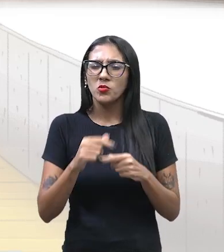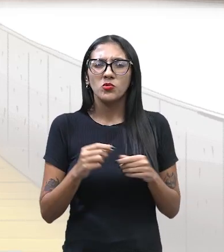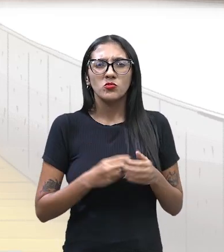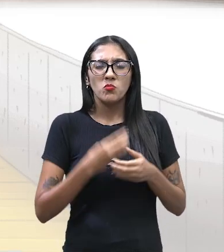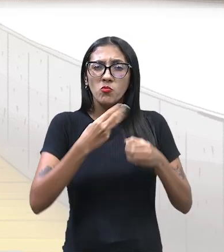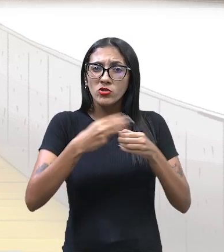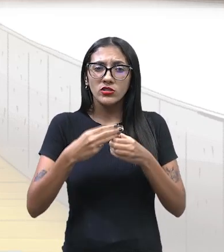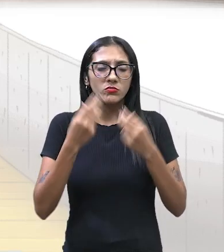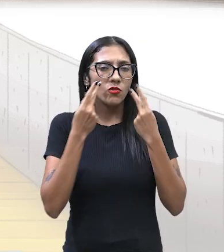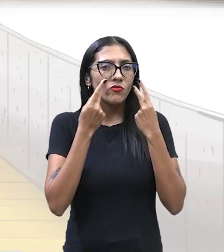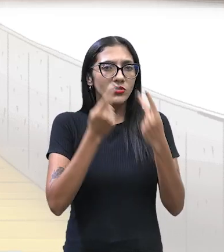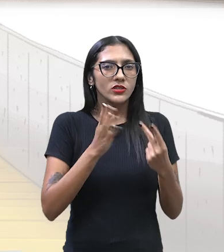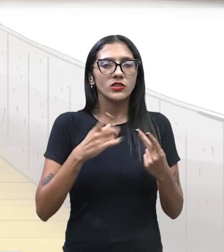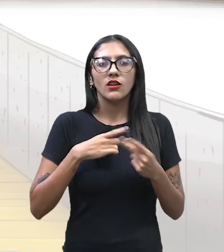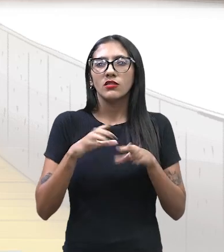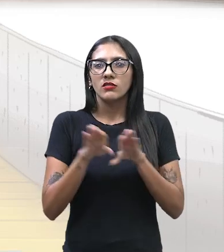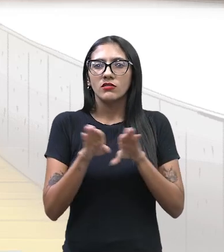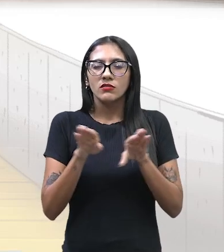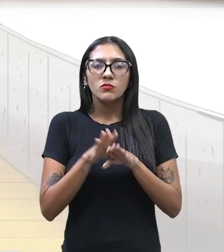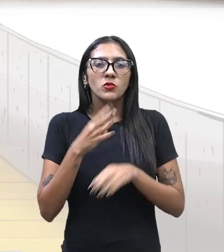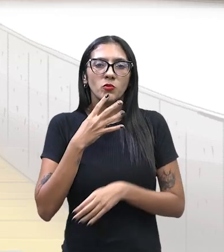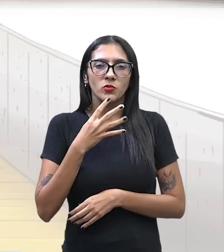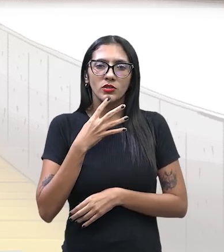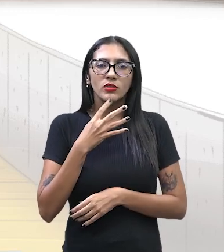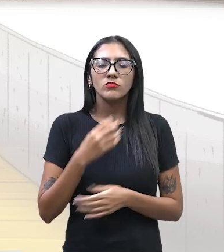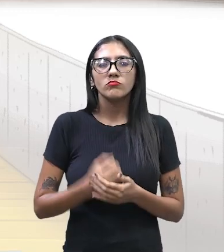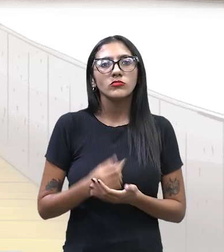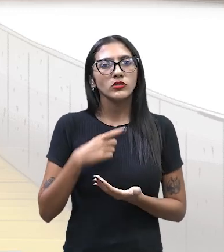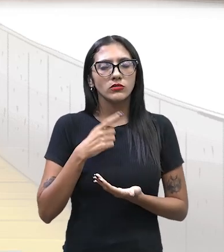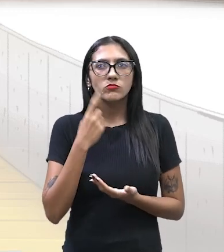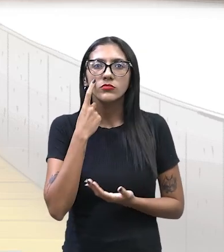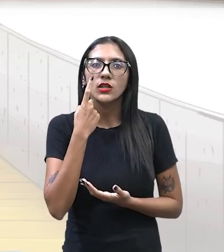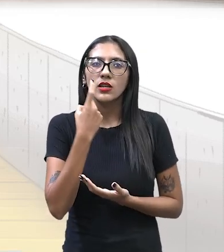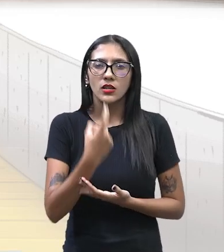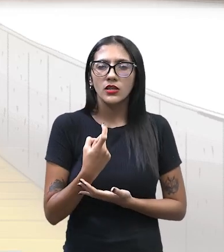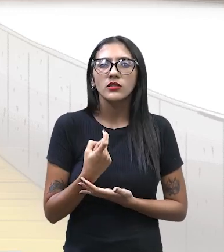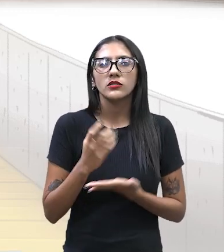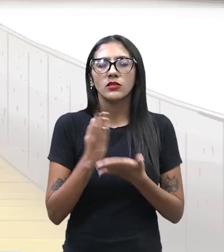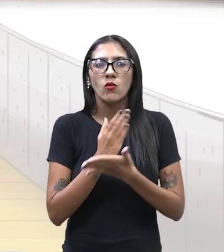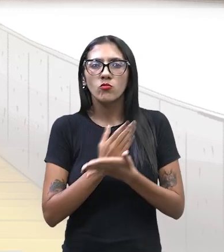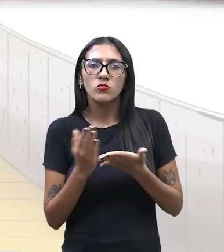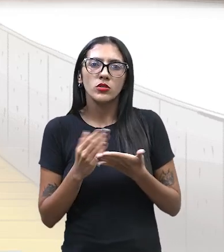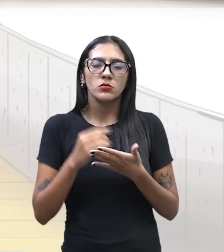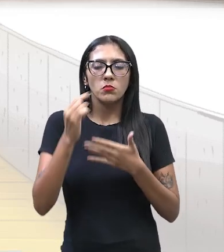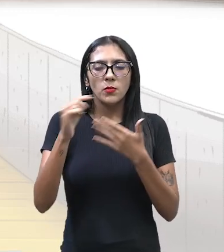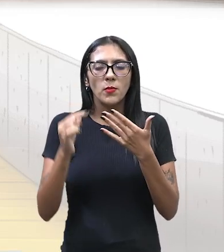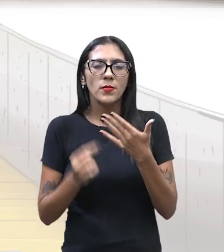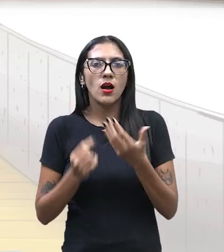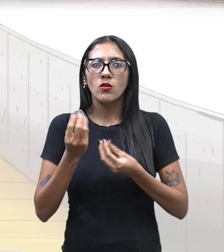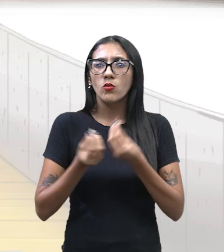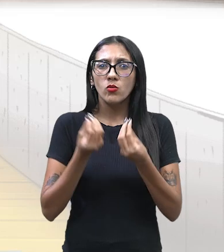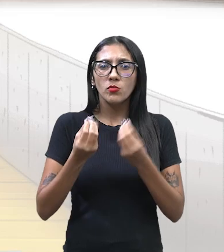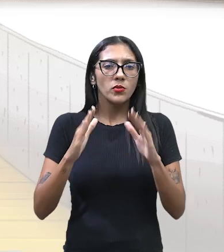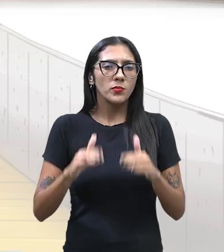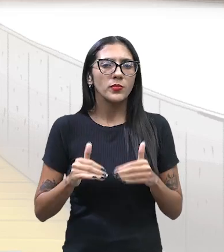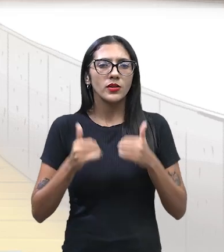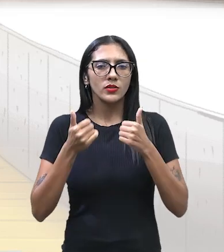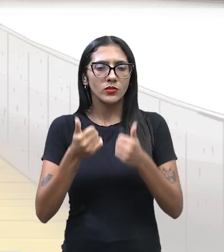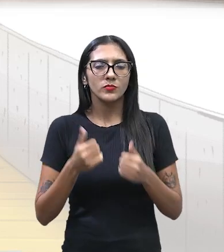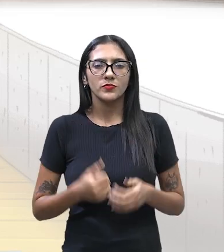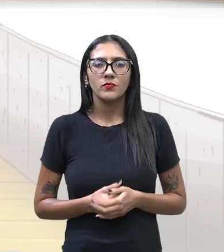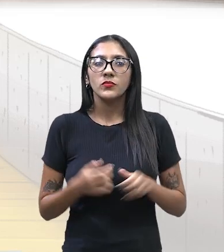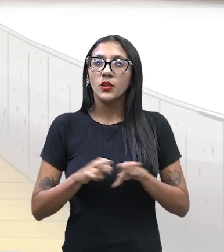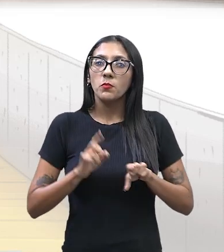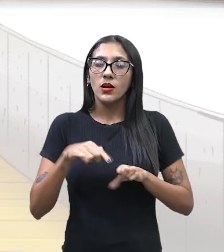andei e conheço. E eu tenho observações a fazer que poderiam melhorar, né? Mas, dentro desse